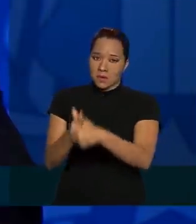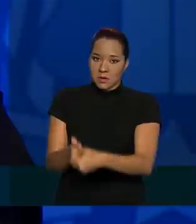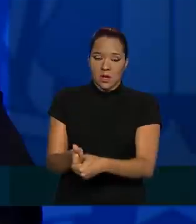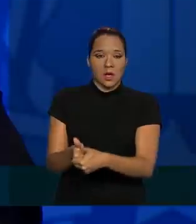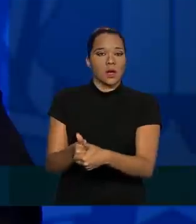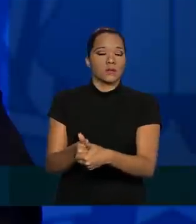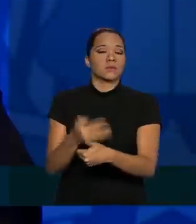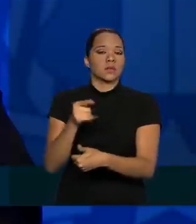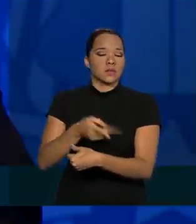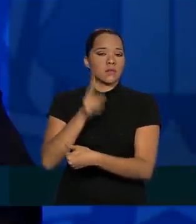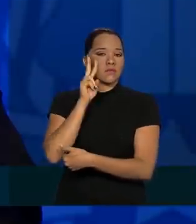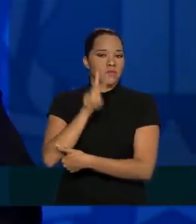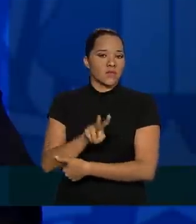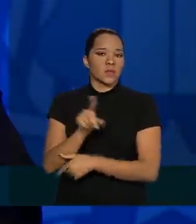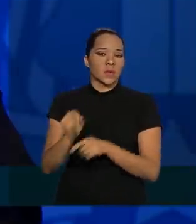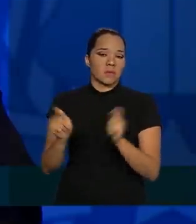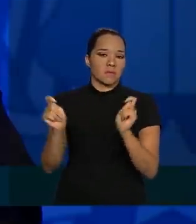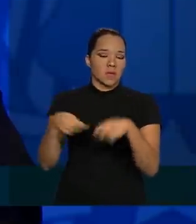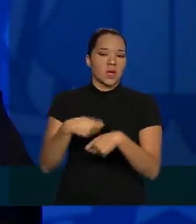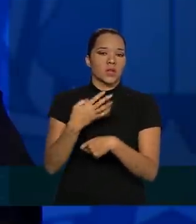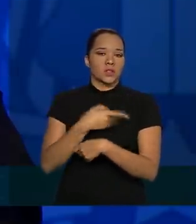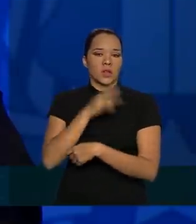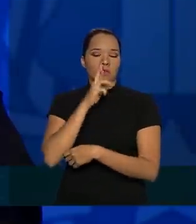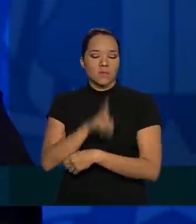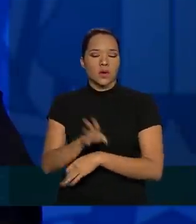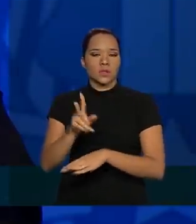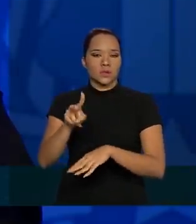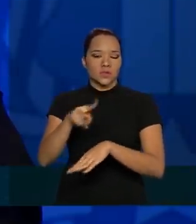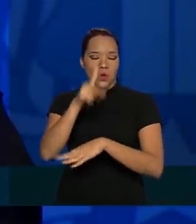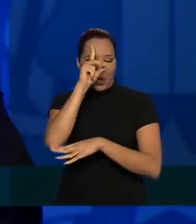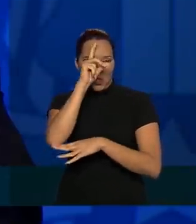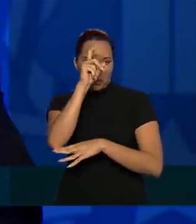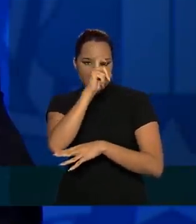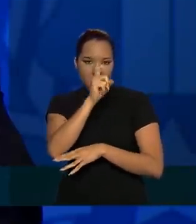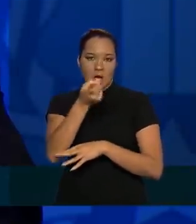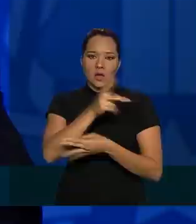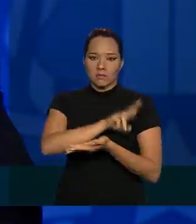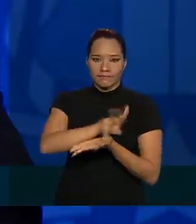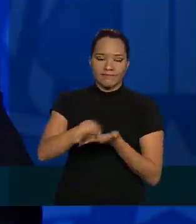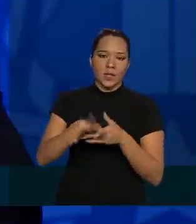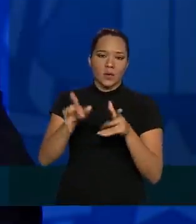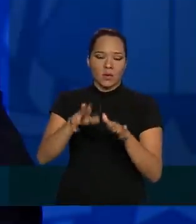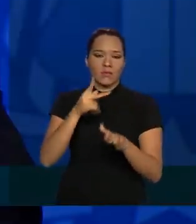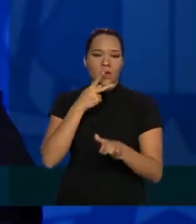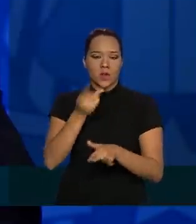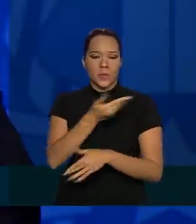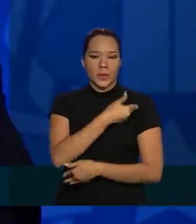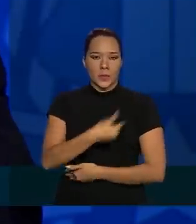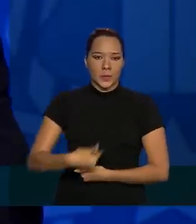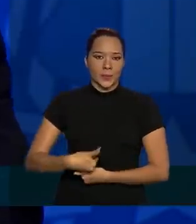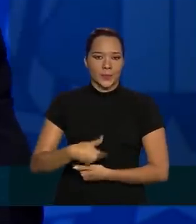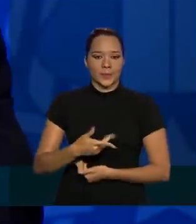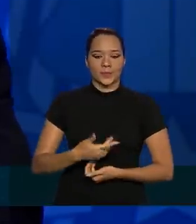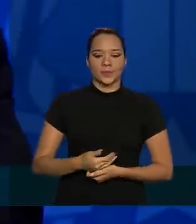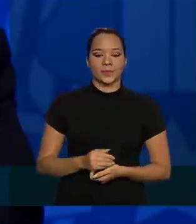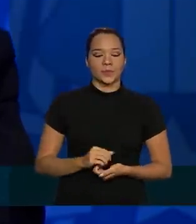e tem verificado a capacidade de resposta da rede de atenção à saúde conforme declarado pelo próprio governador.